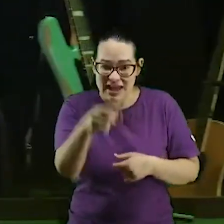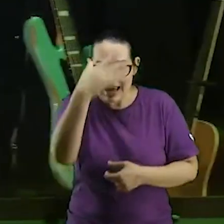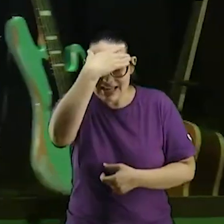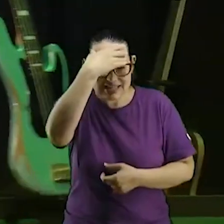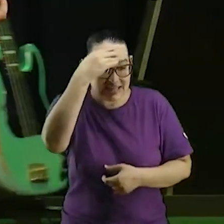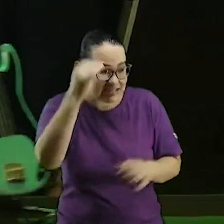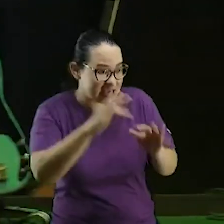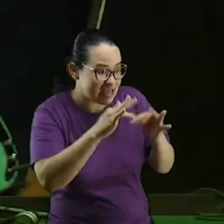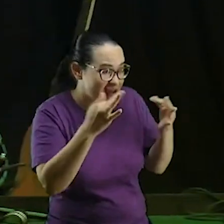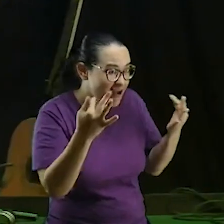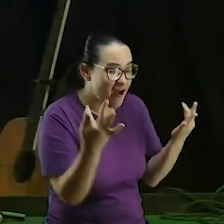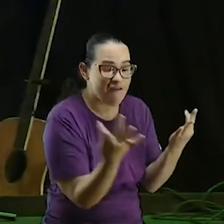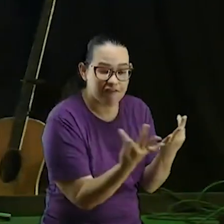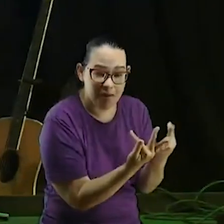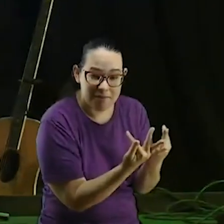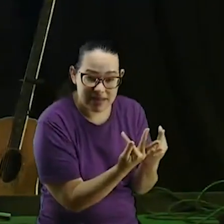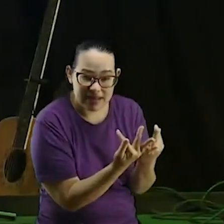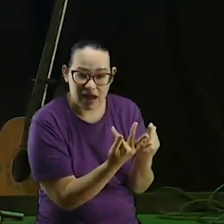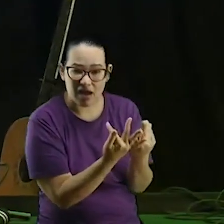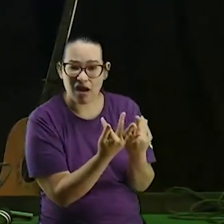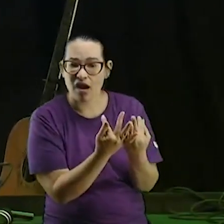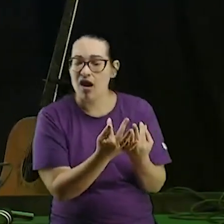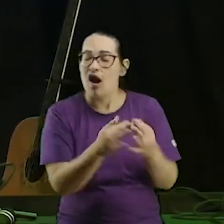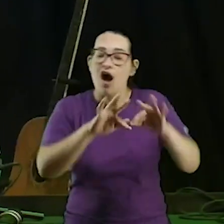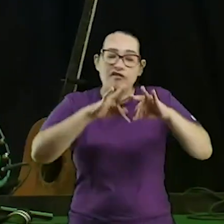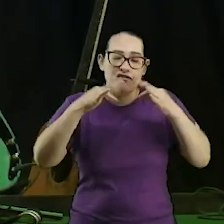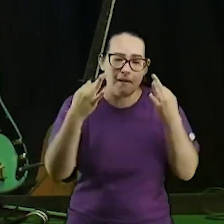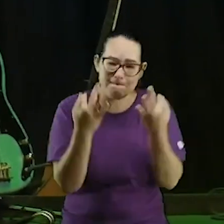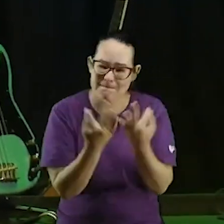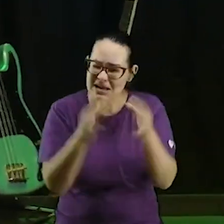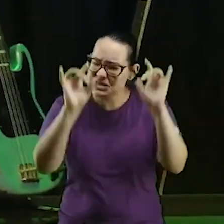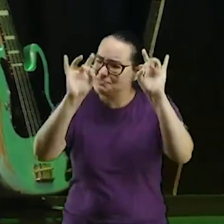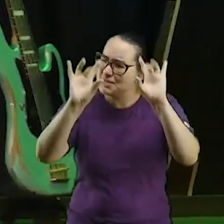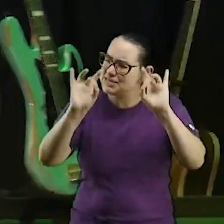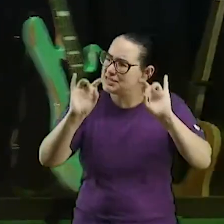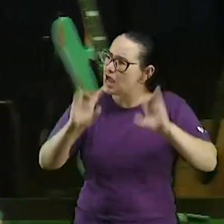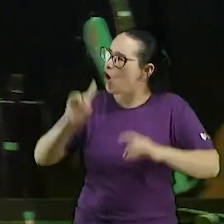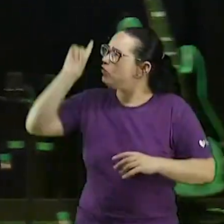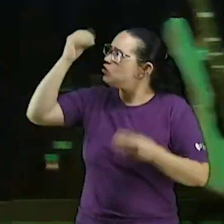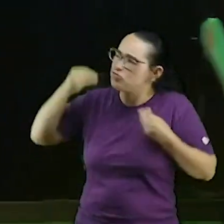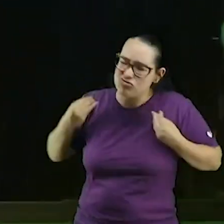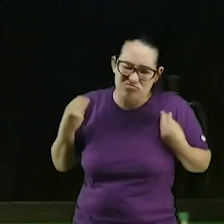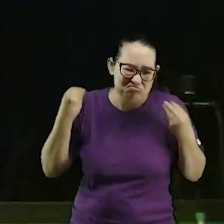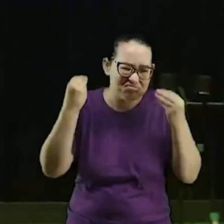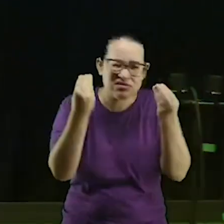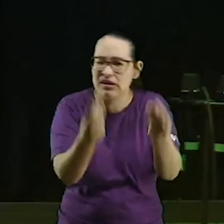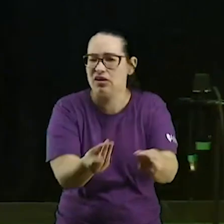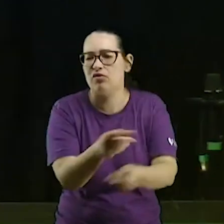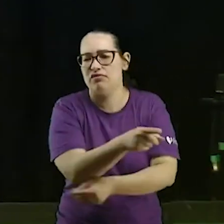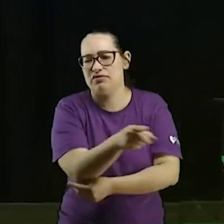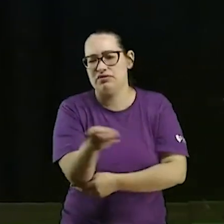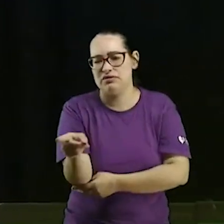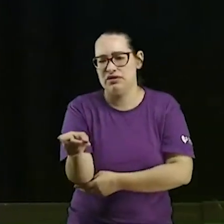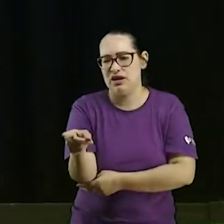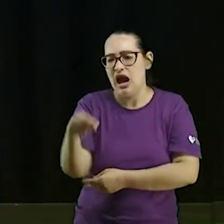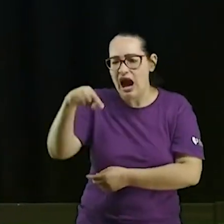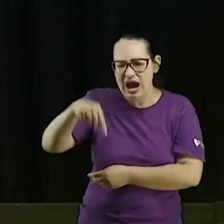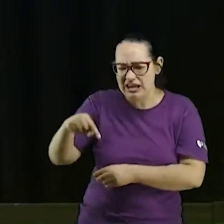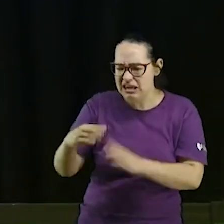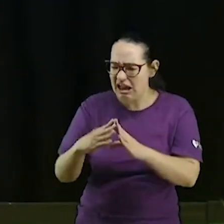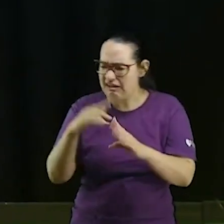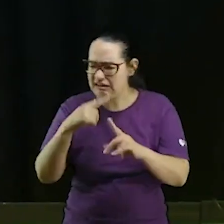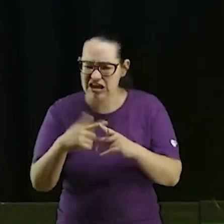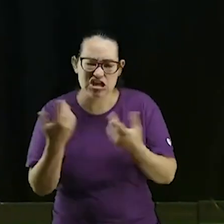aquilo que Deus deu para você de mais precioso a igreja não é um lugar onde você vem aqui e recebe uma palavra